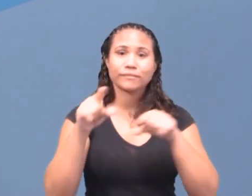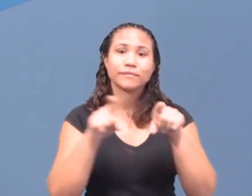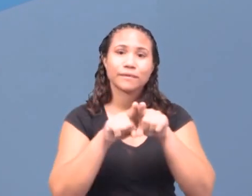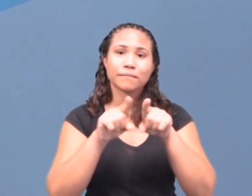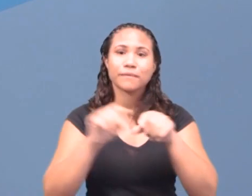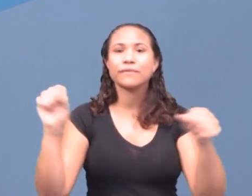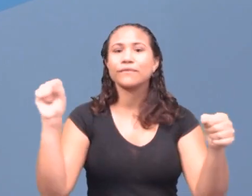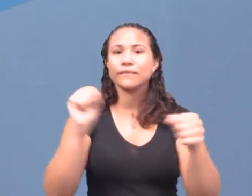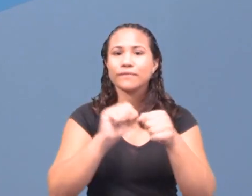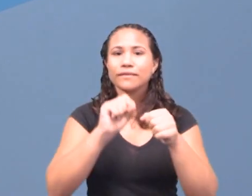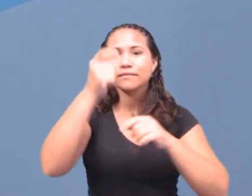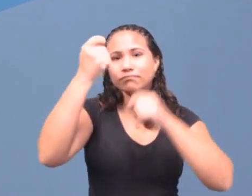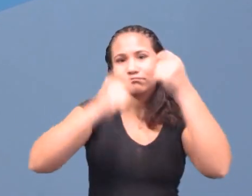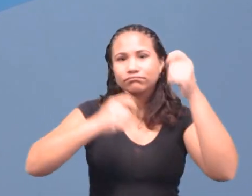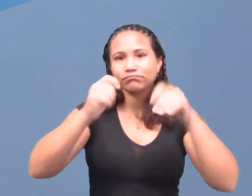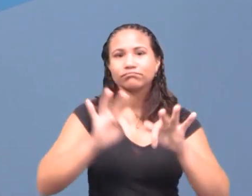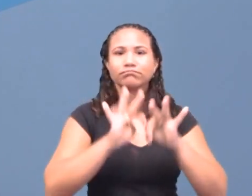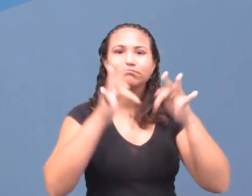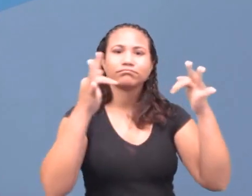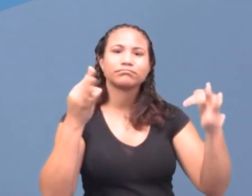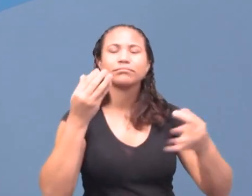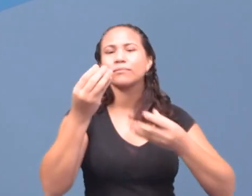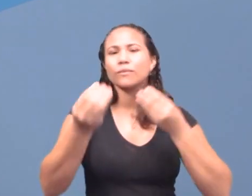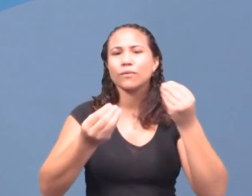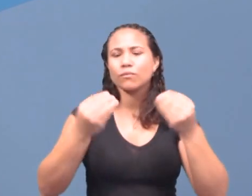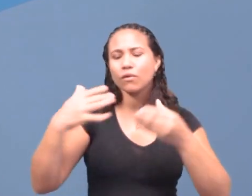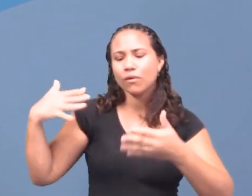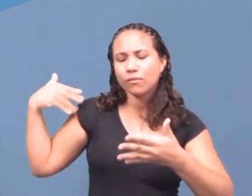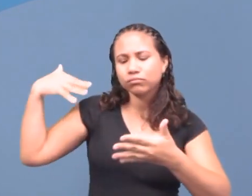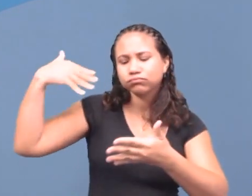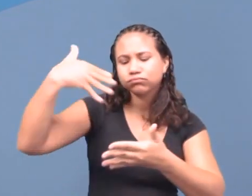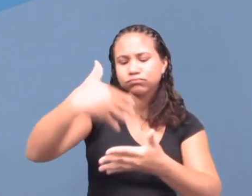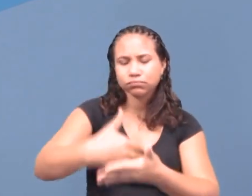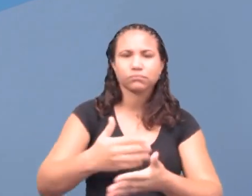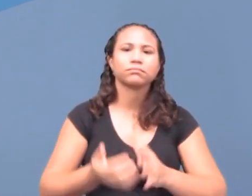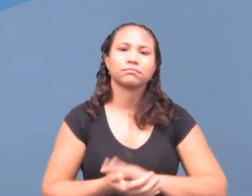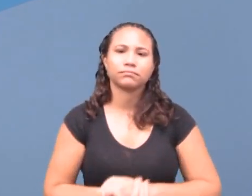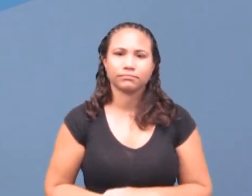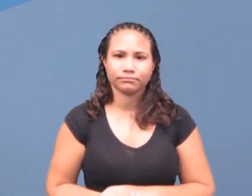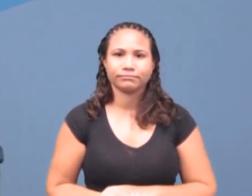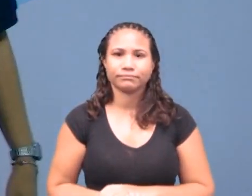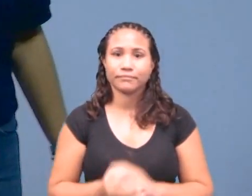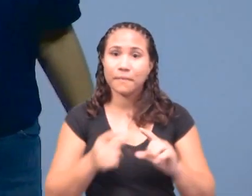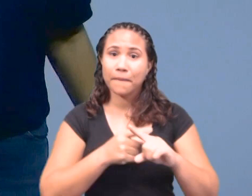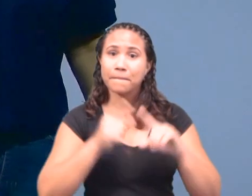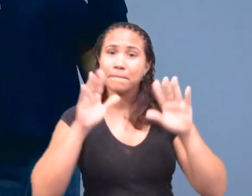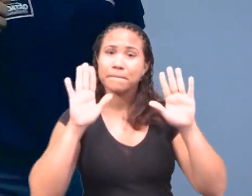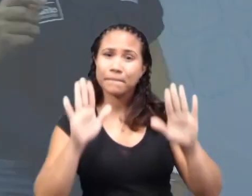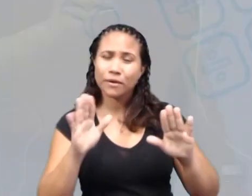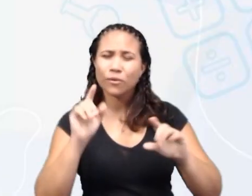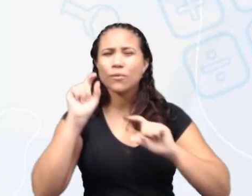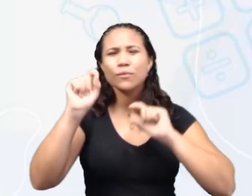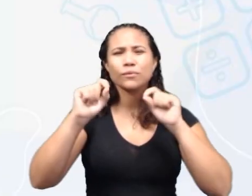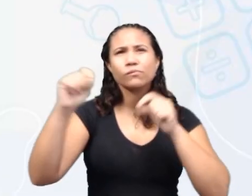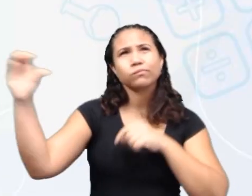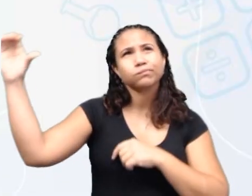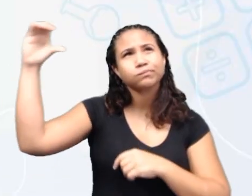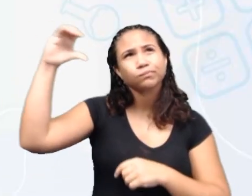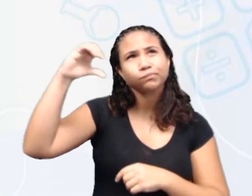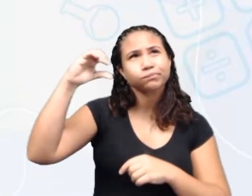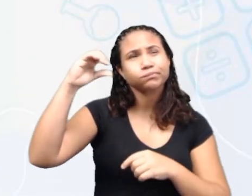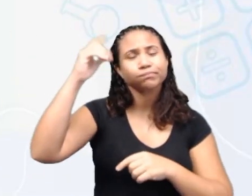aplicação das Máquinas Simples ao longo da história. Mas o que são